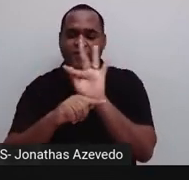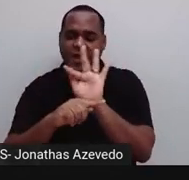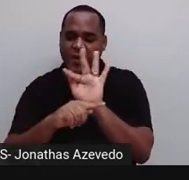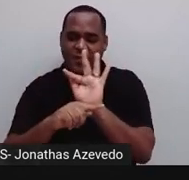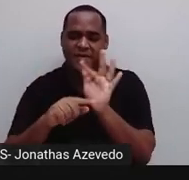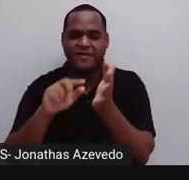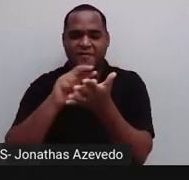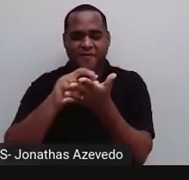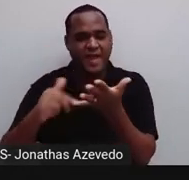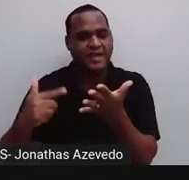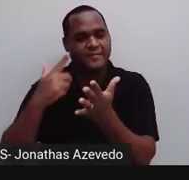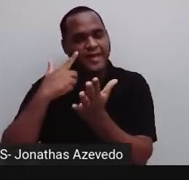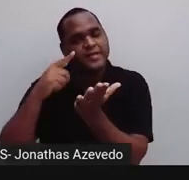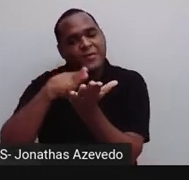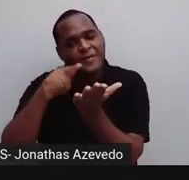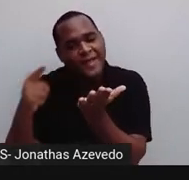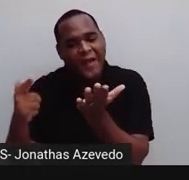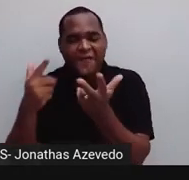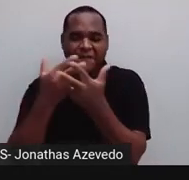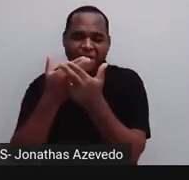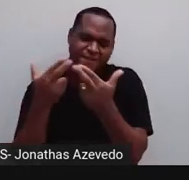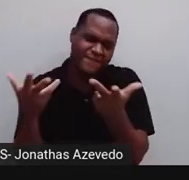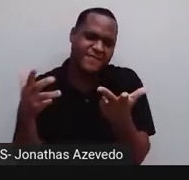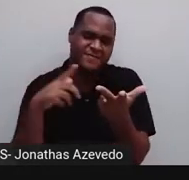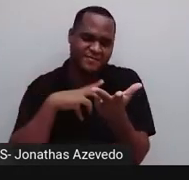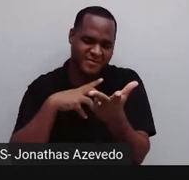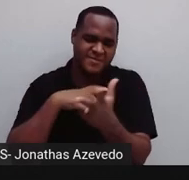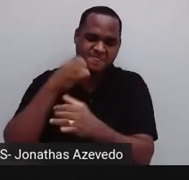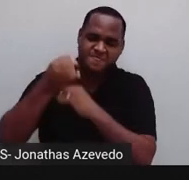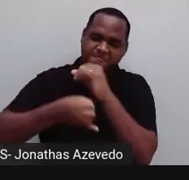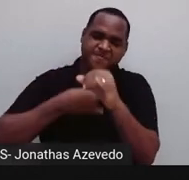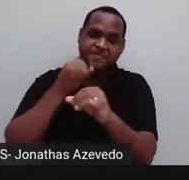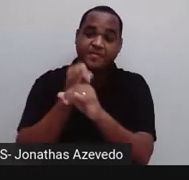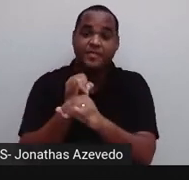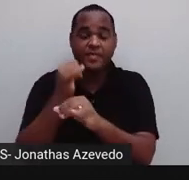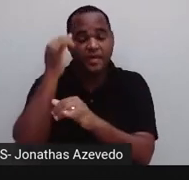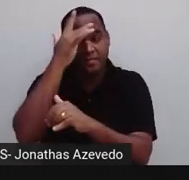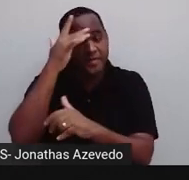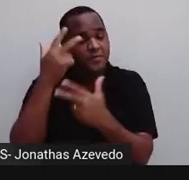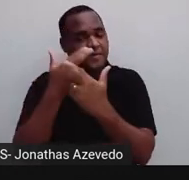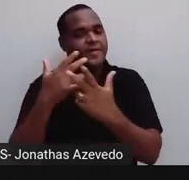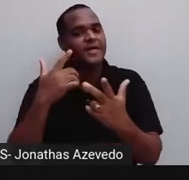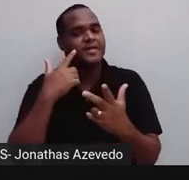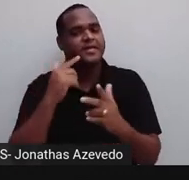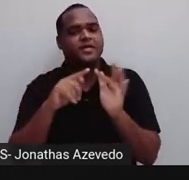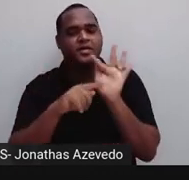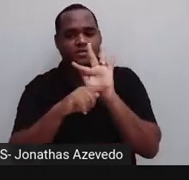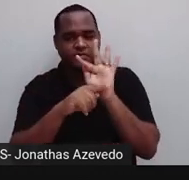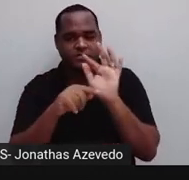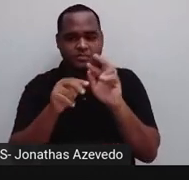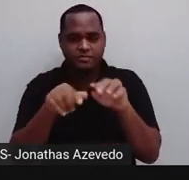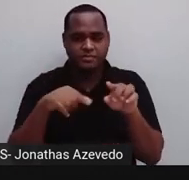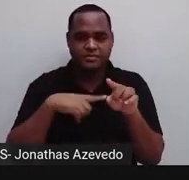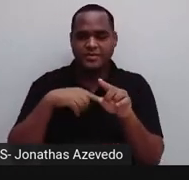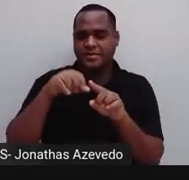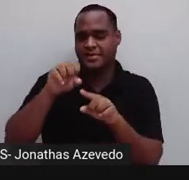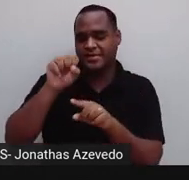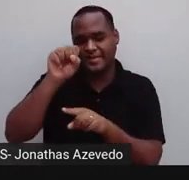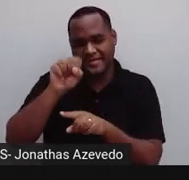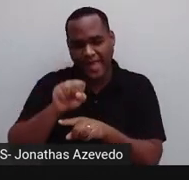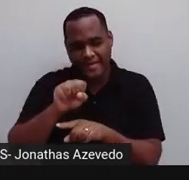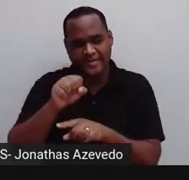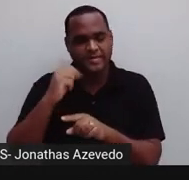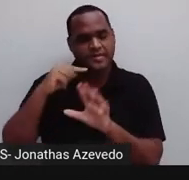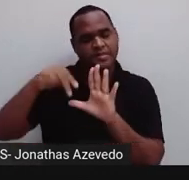televisão, né? Com acesso à internet, as pessoas começaram a assistir mais filmes, mais séries, quem sabe, né?